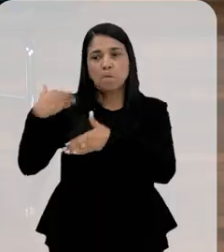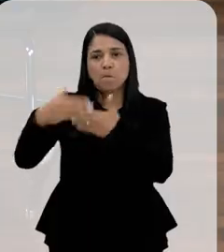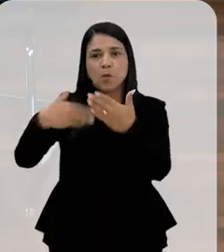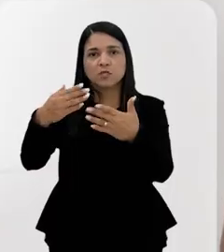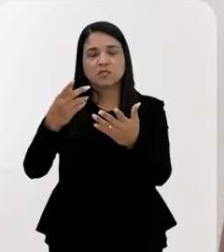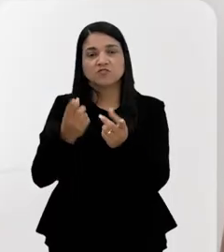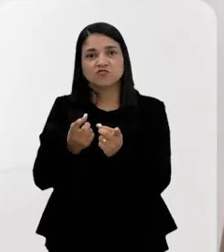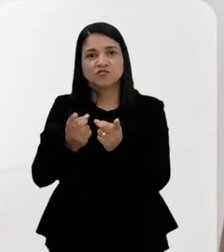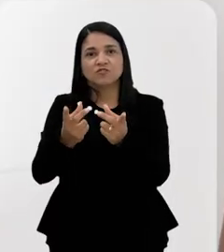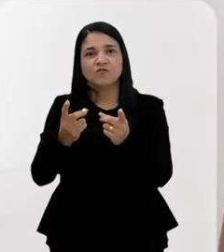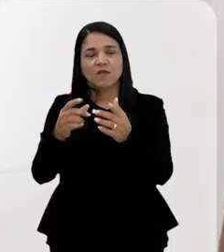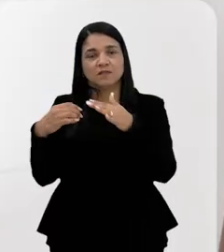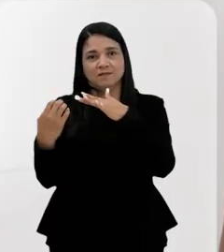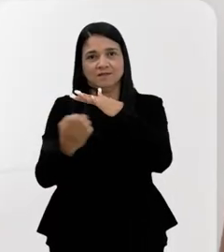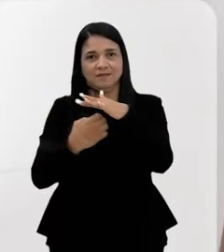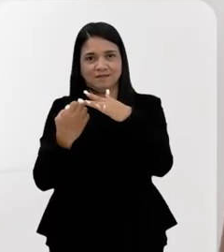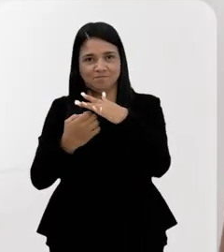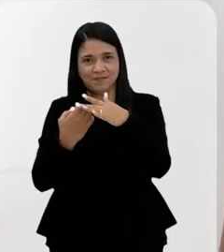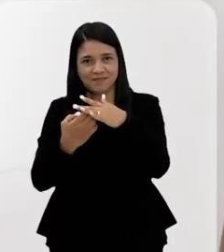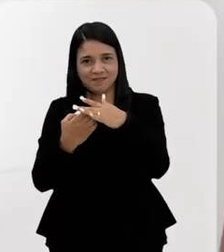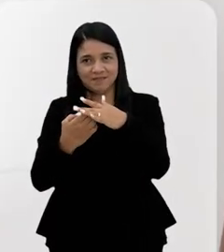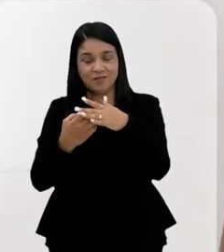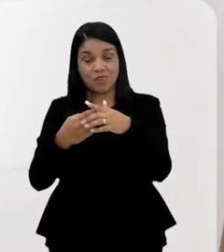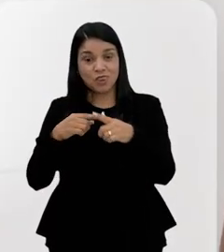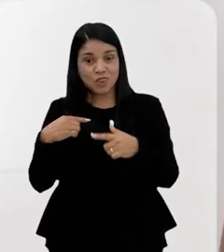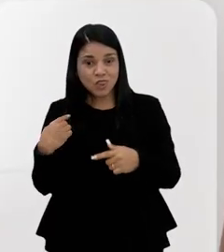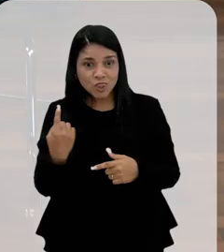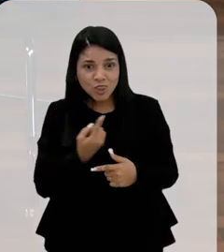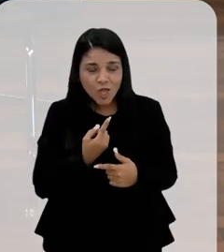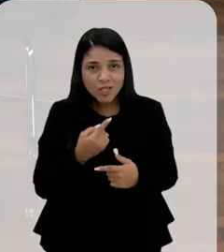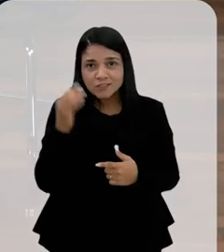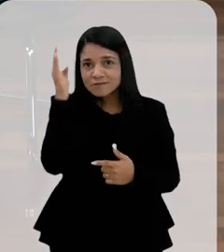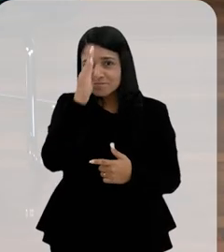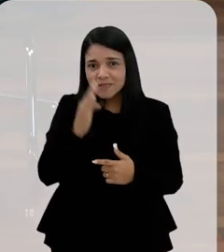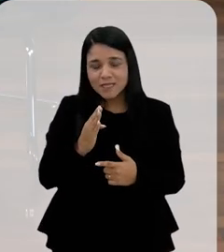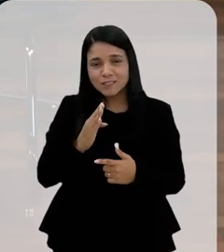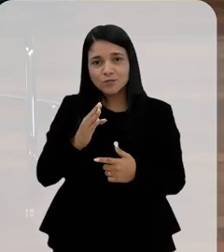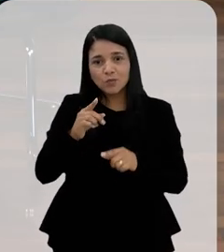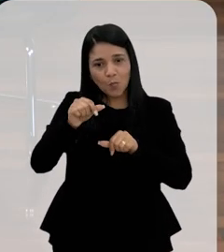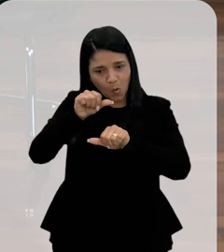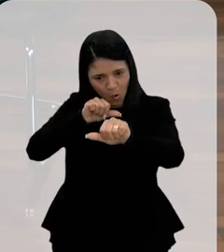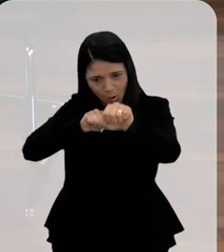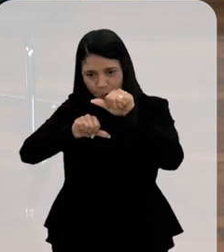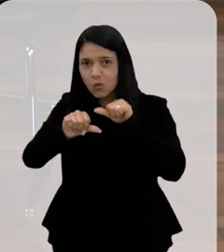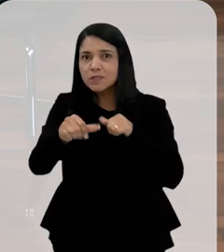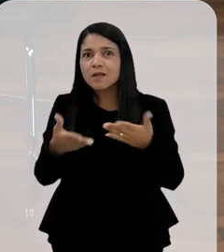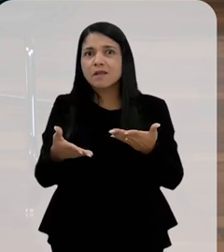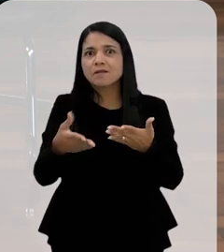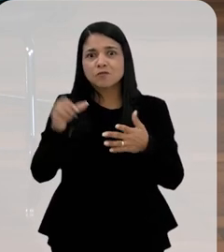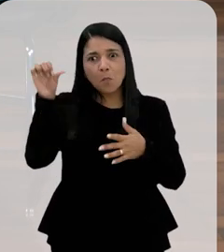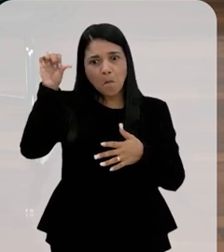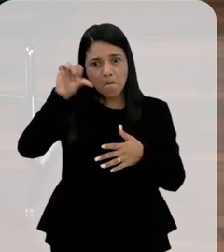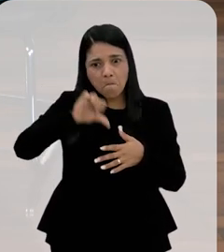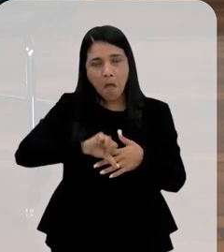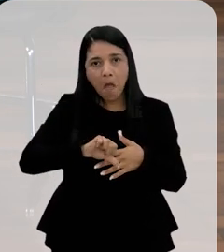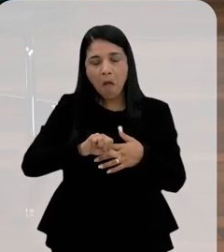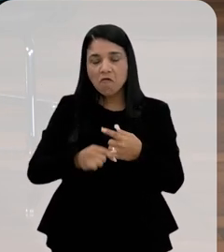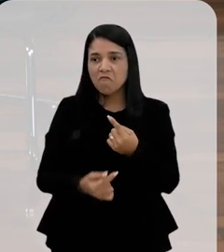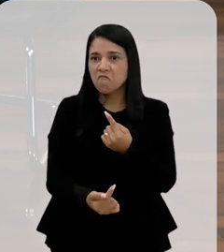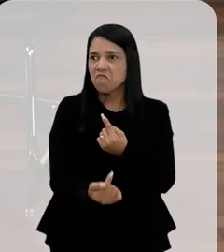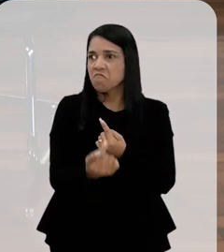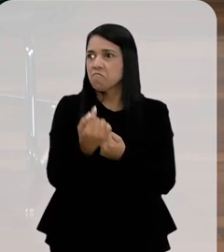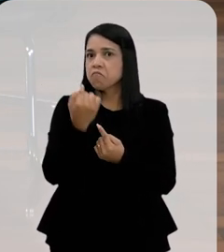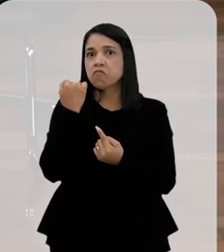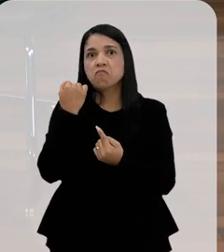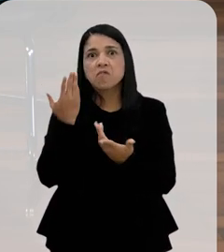processo de privatização. Nós estamos na contramão, né, do progresso. Nós estamos regredindo